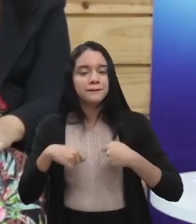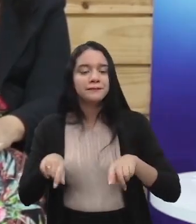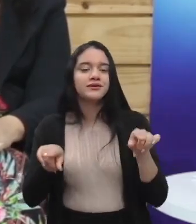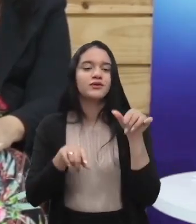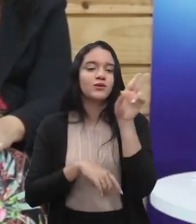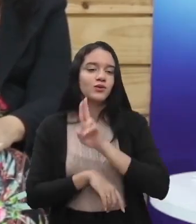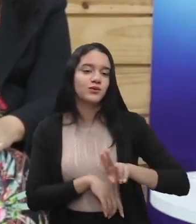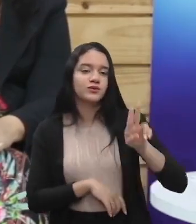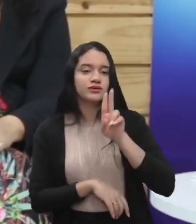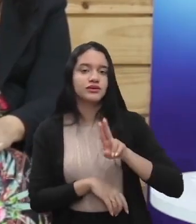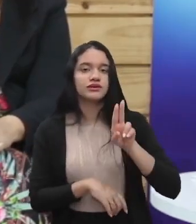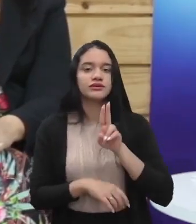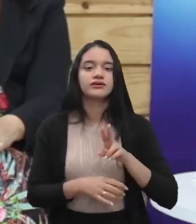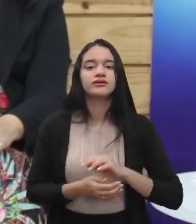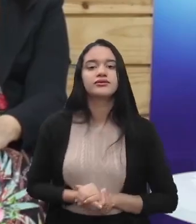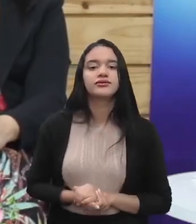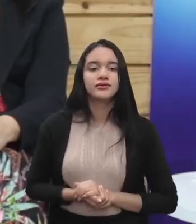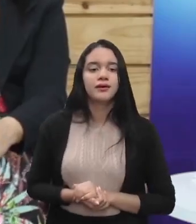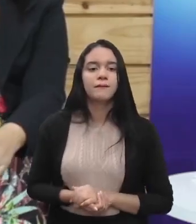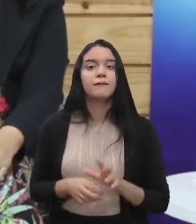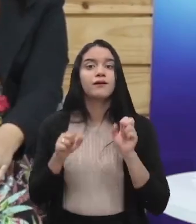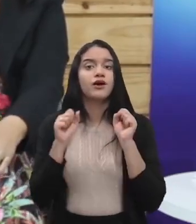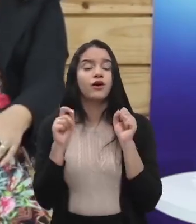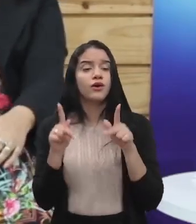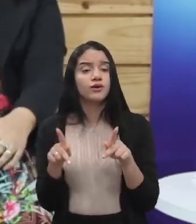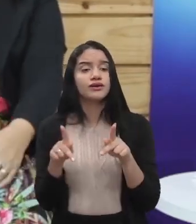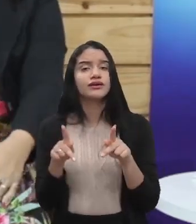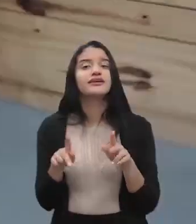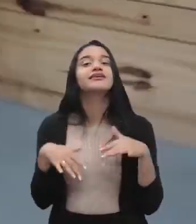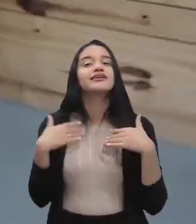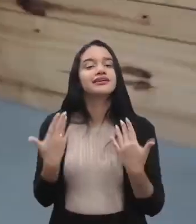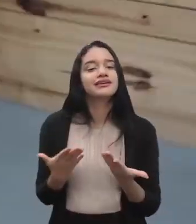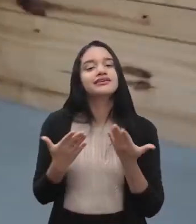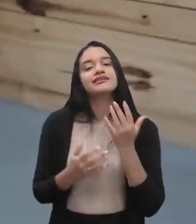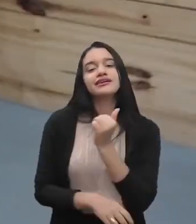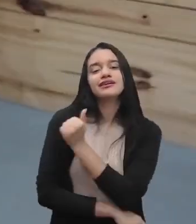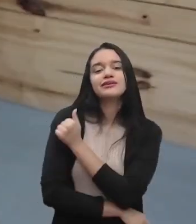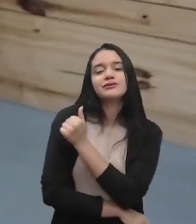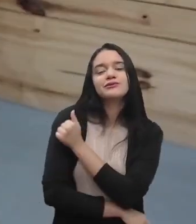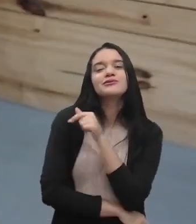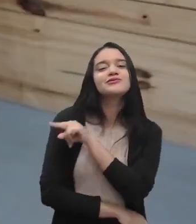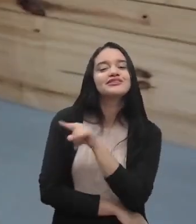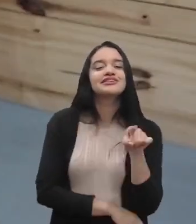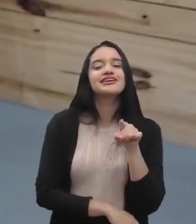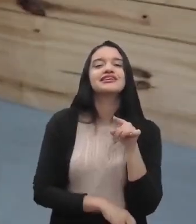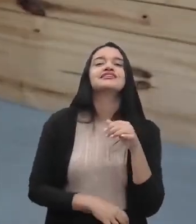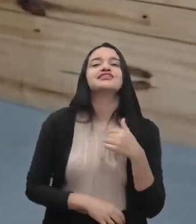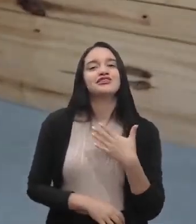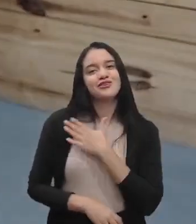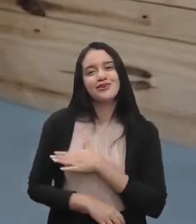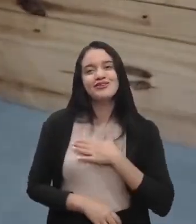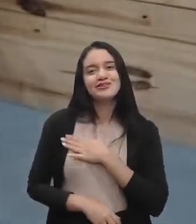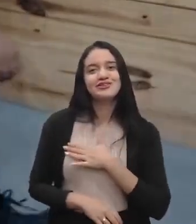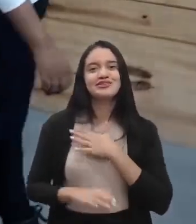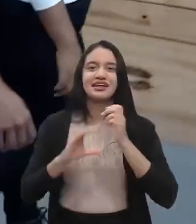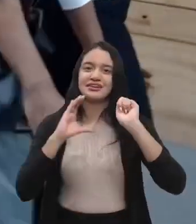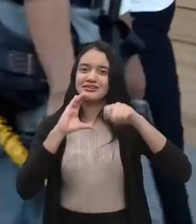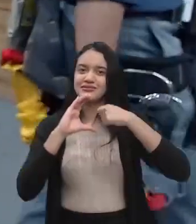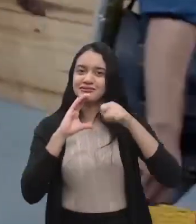utilizando o talabar tem Y. Ok. Então, estudantes, vocês gostaram da nossa videoaula?